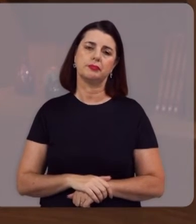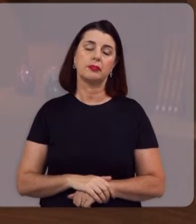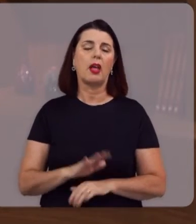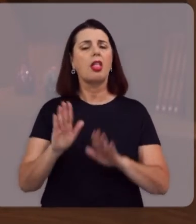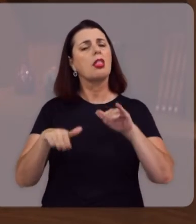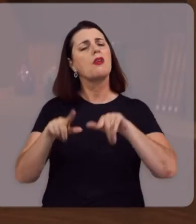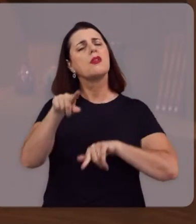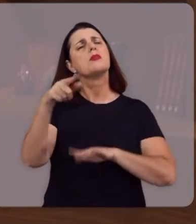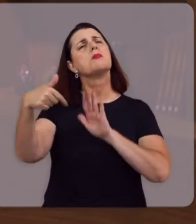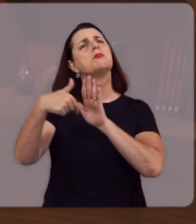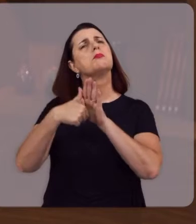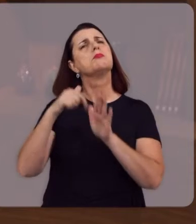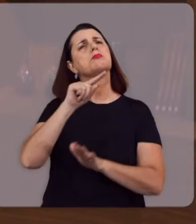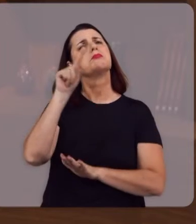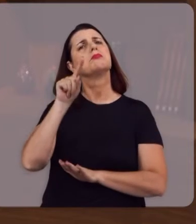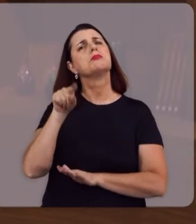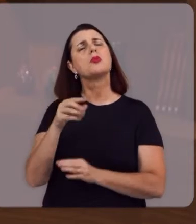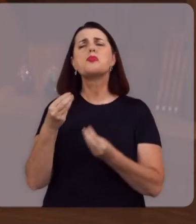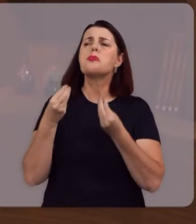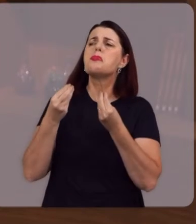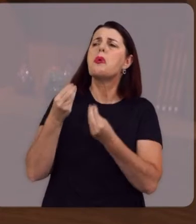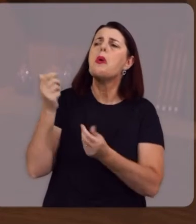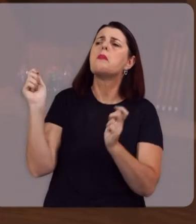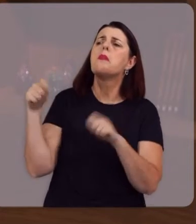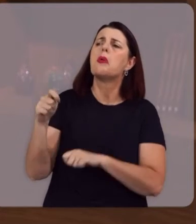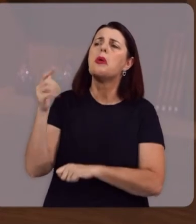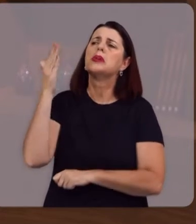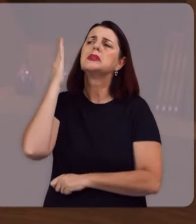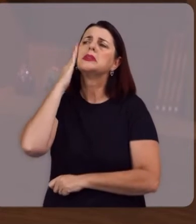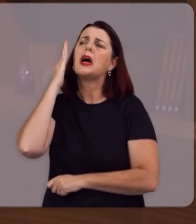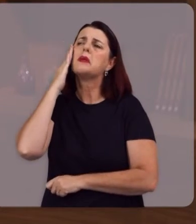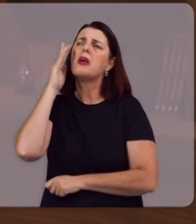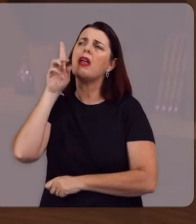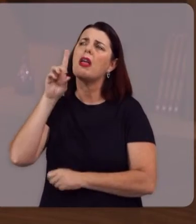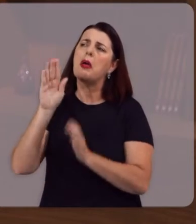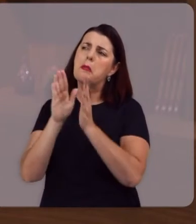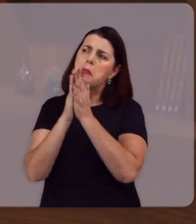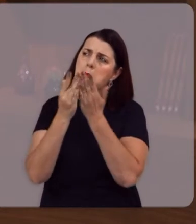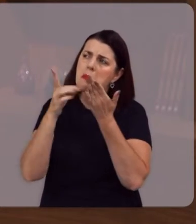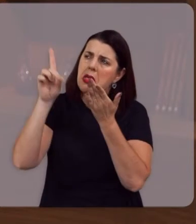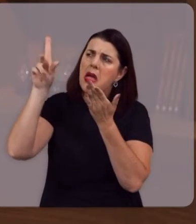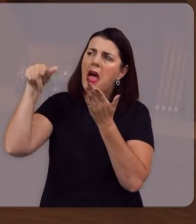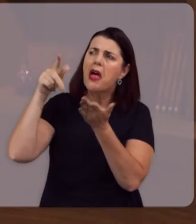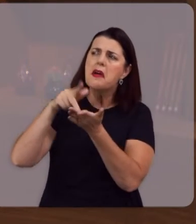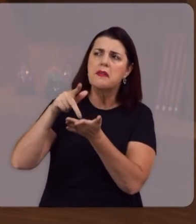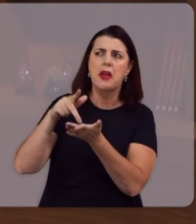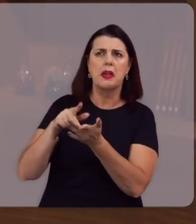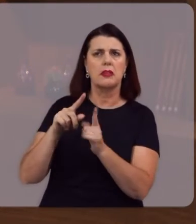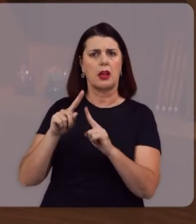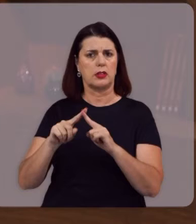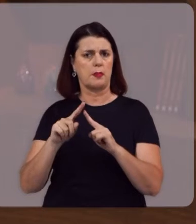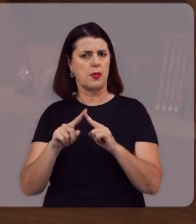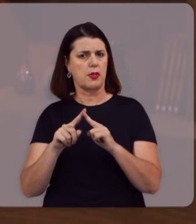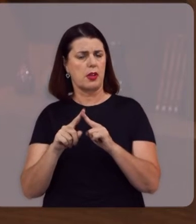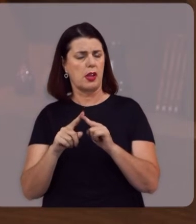Talvez você pergunte Como eu posso saber Que a Bíblia É a verdade Porque Jesus Cristo Disse Santifica